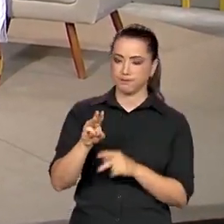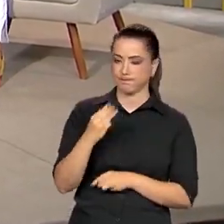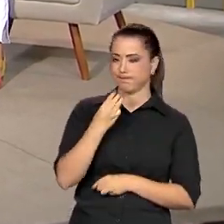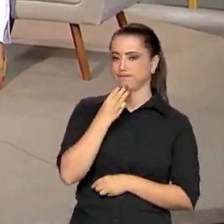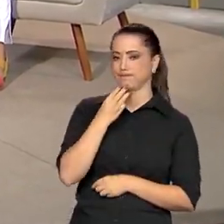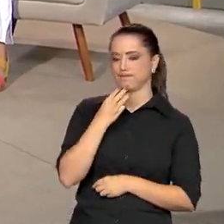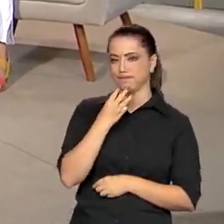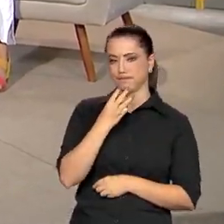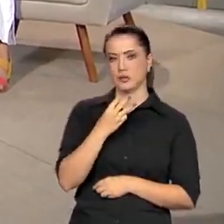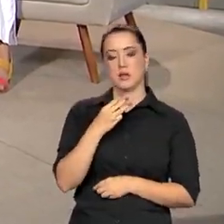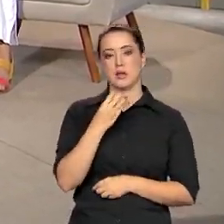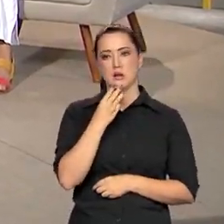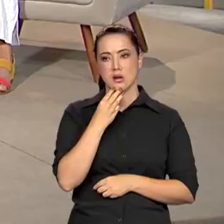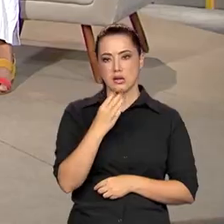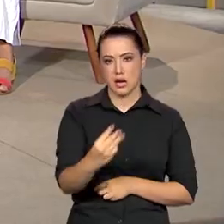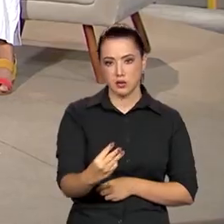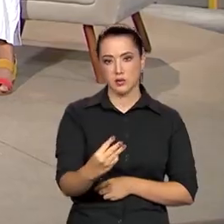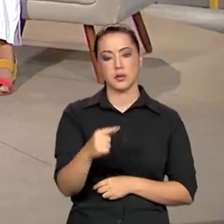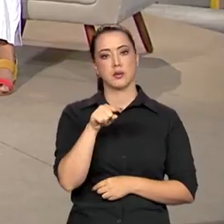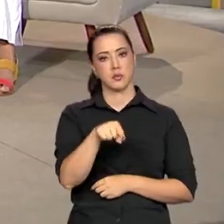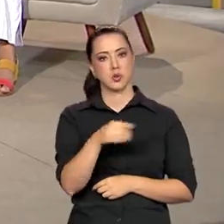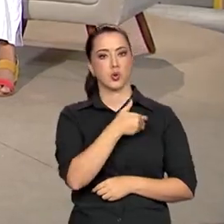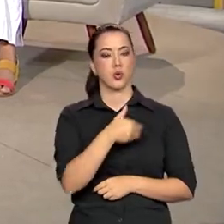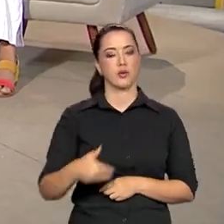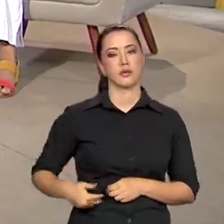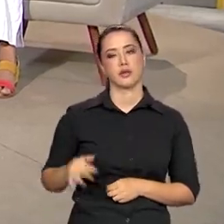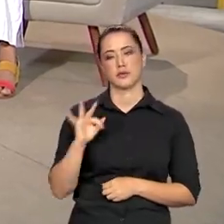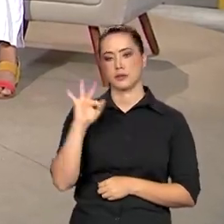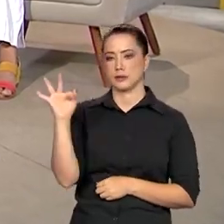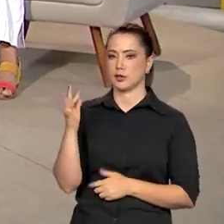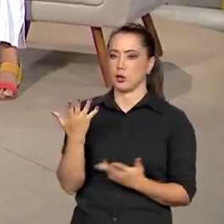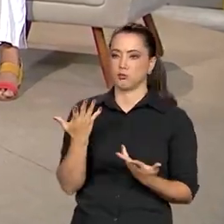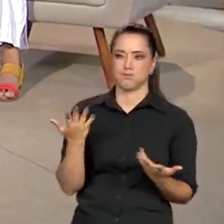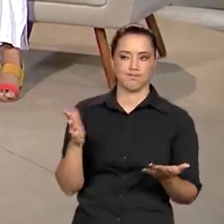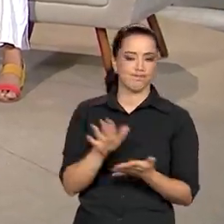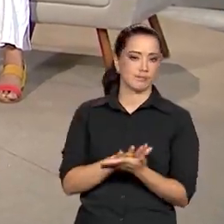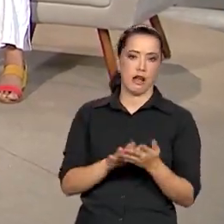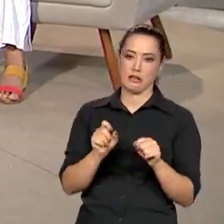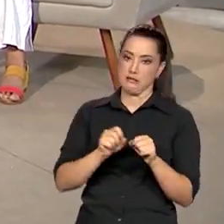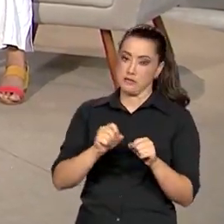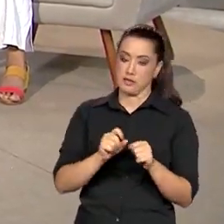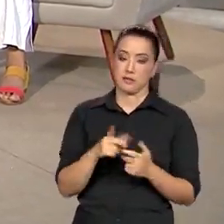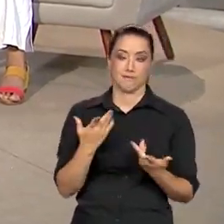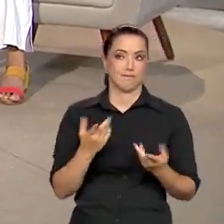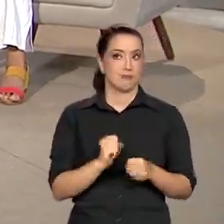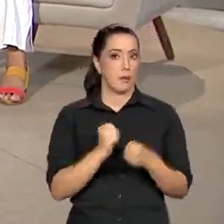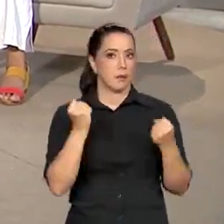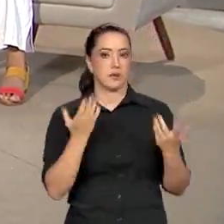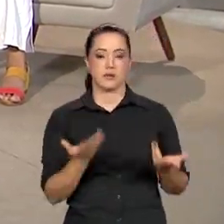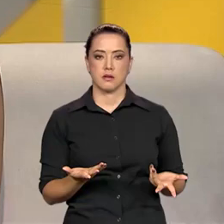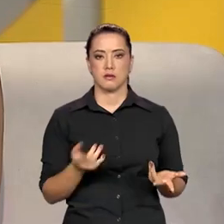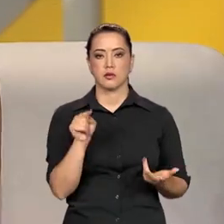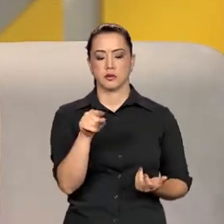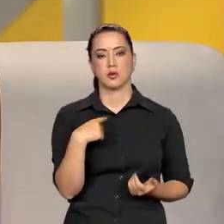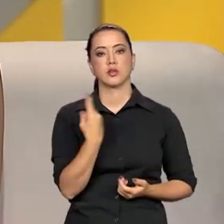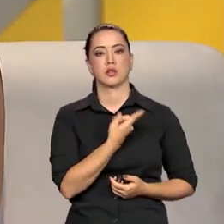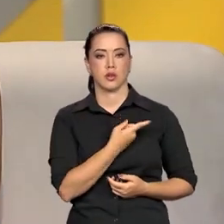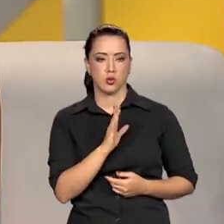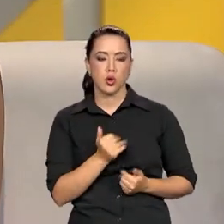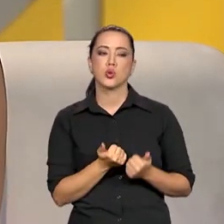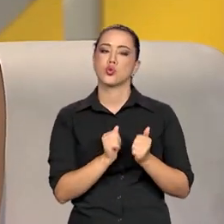disponibilizando, estando presente. É inadmissível, 570 mortes já. Então, já me coloquei também à disposição da Soninha, para a gente poder